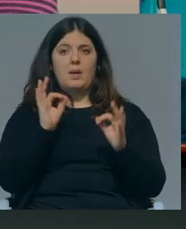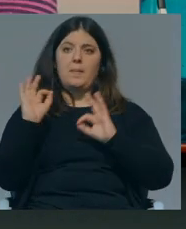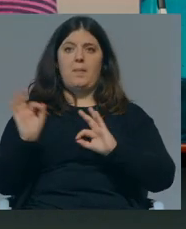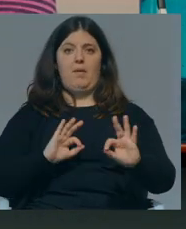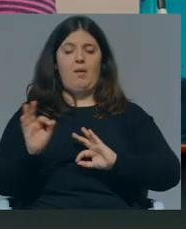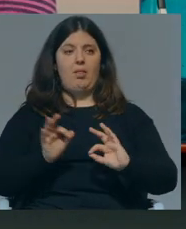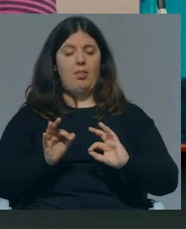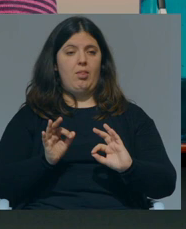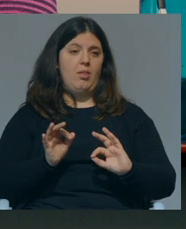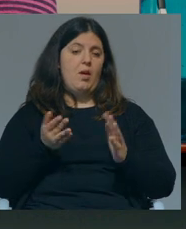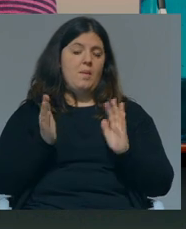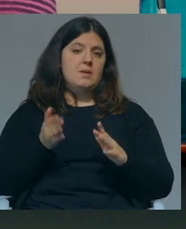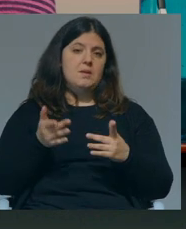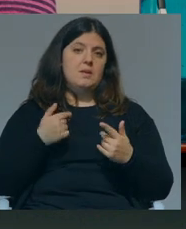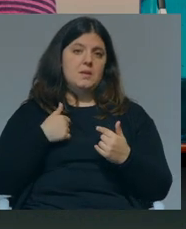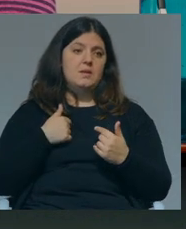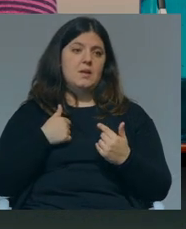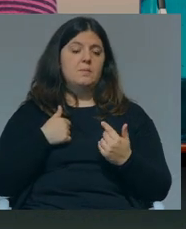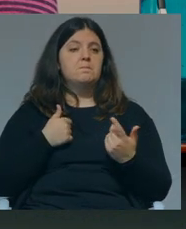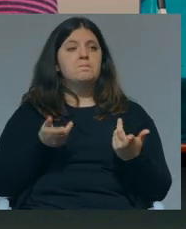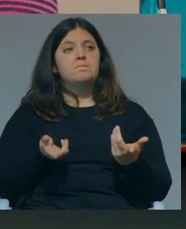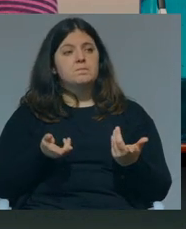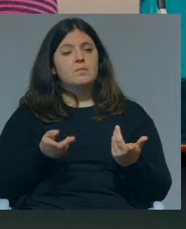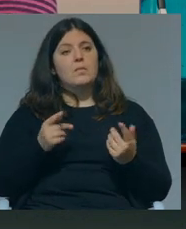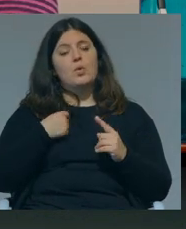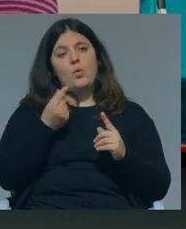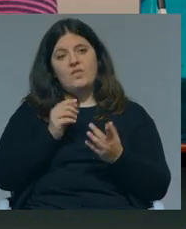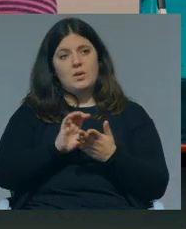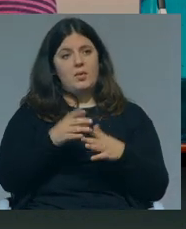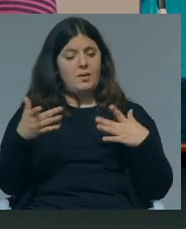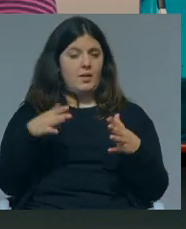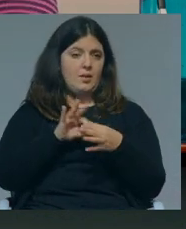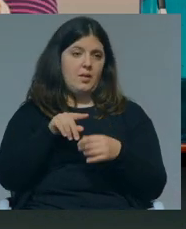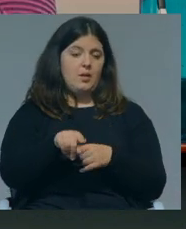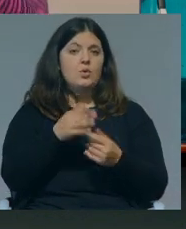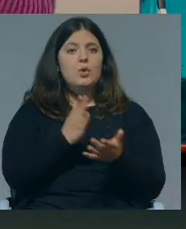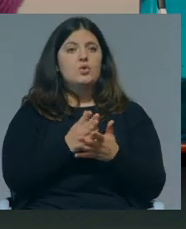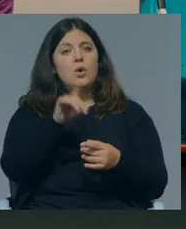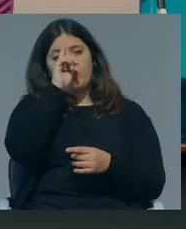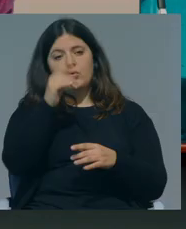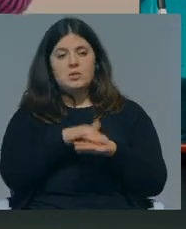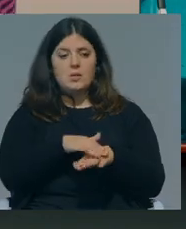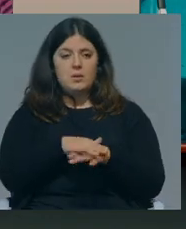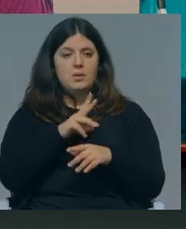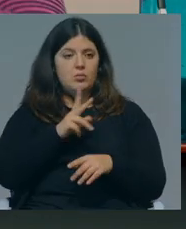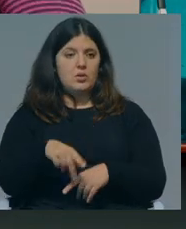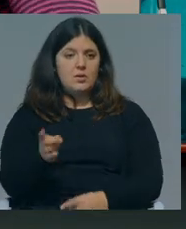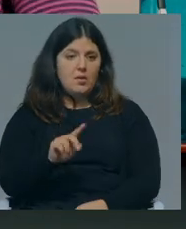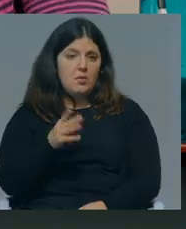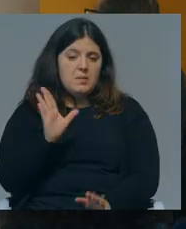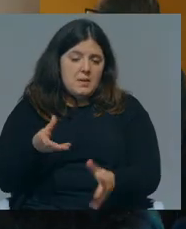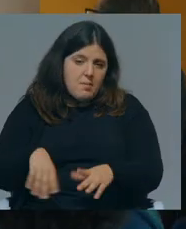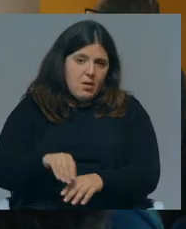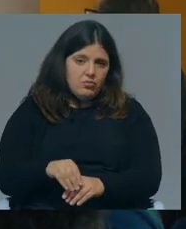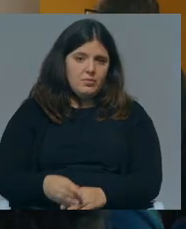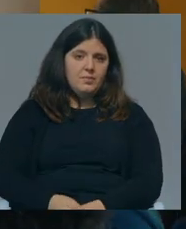precisa de facto, depalparada, peço desculpa, precisa de um grande investimento a esse nível. Não tem que ser só em professores de matemática e de português, tem que ser de muito mais.